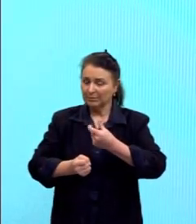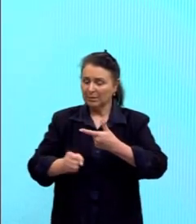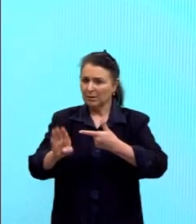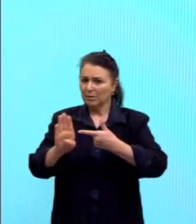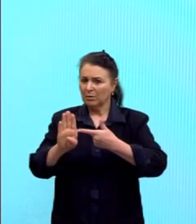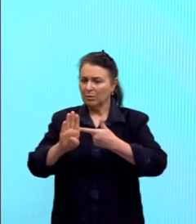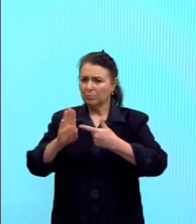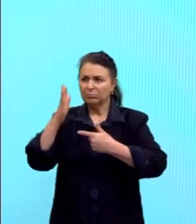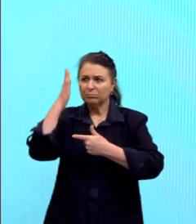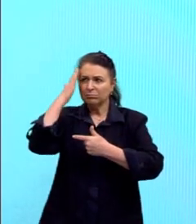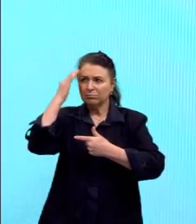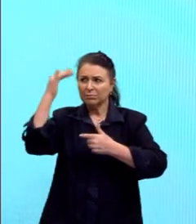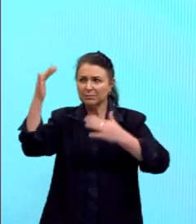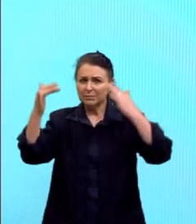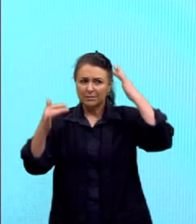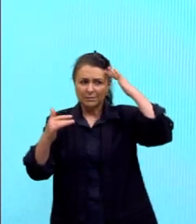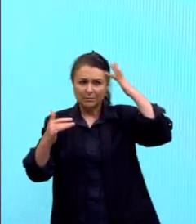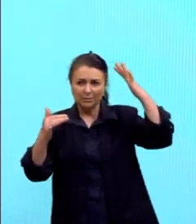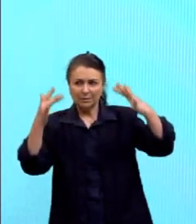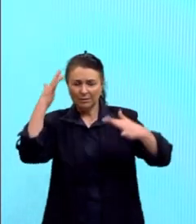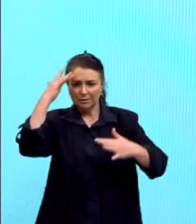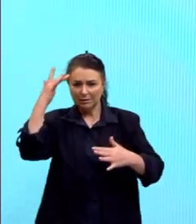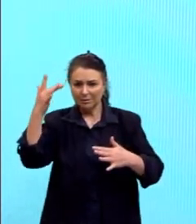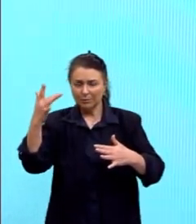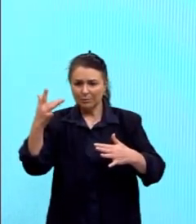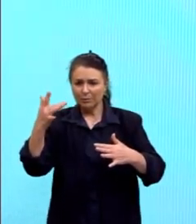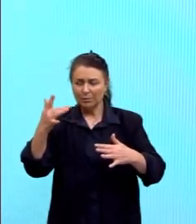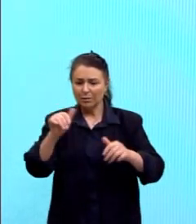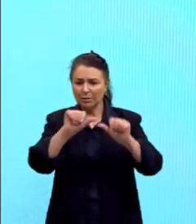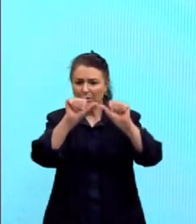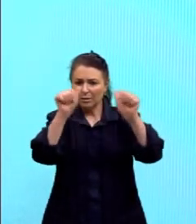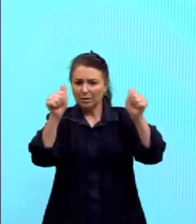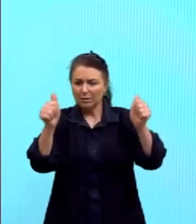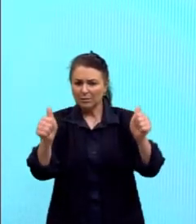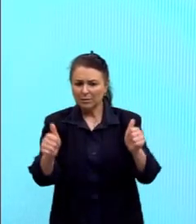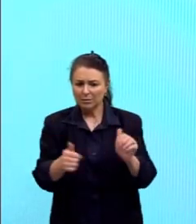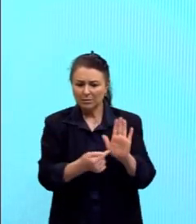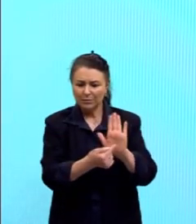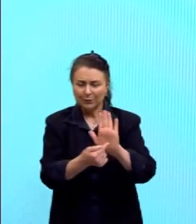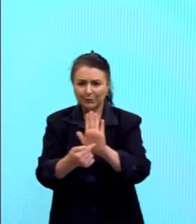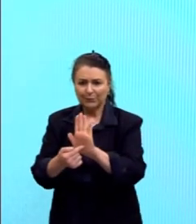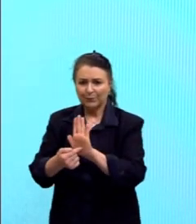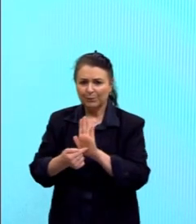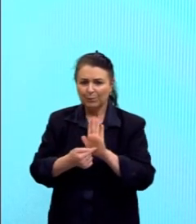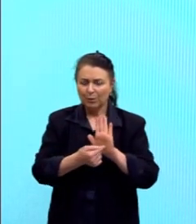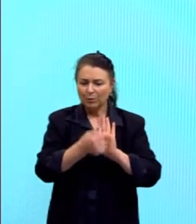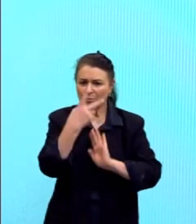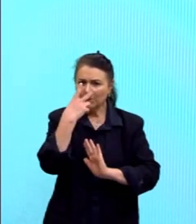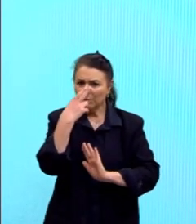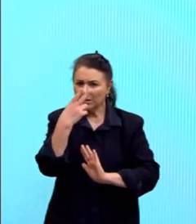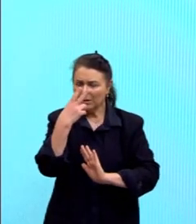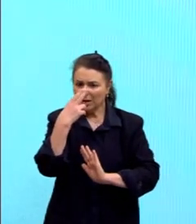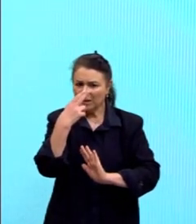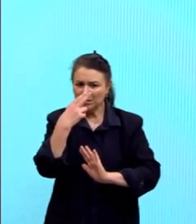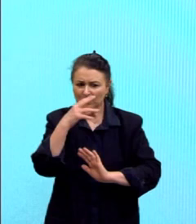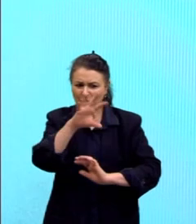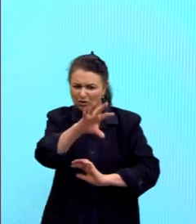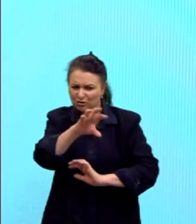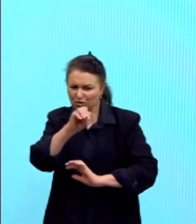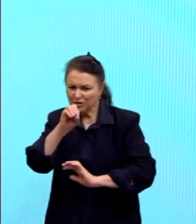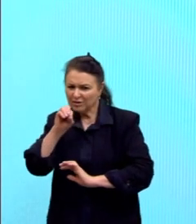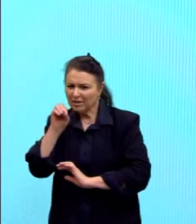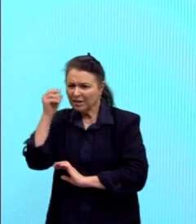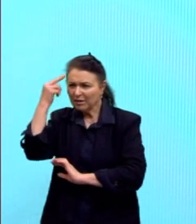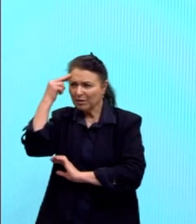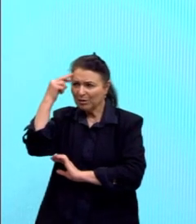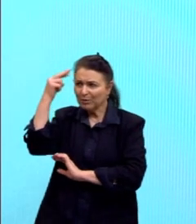Surrealismo, alternativa B, pois as imagens insólidas apresentadas parecem ter sido extraídas do sonho